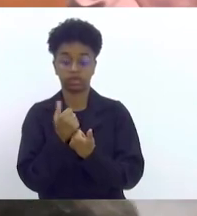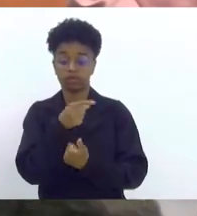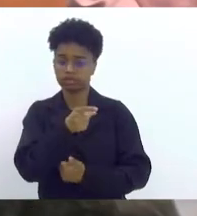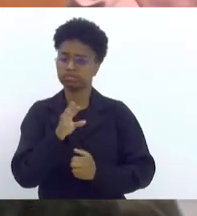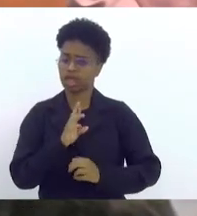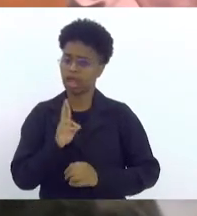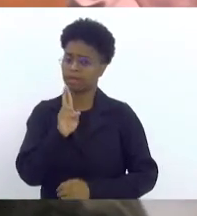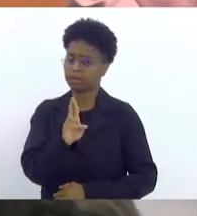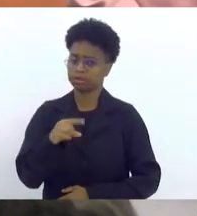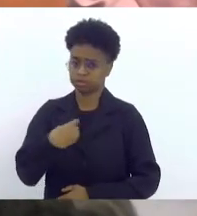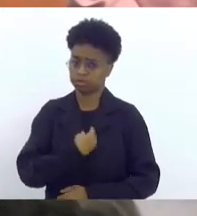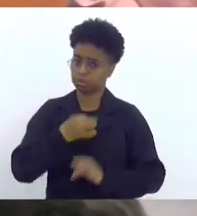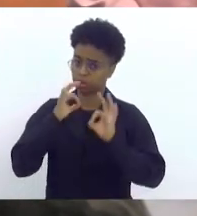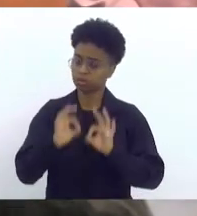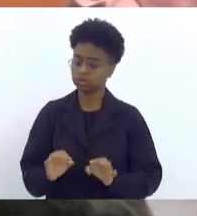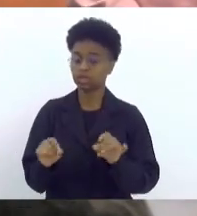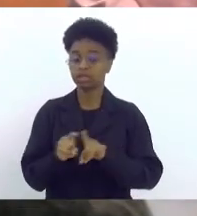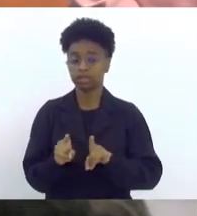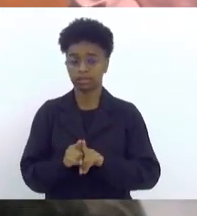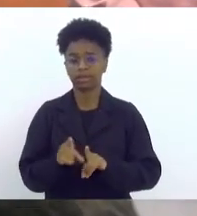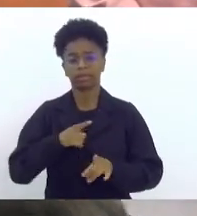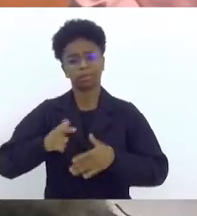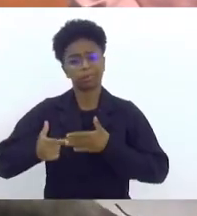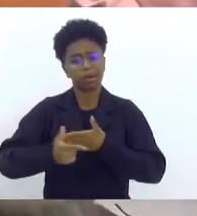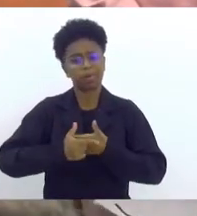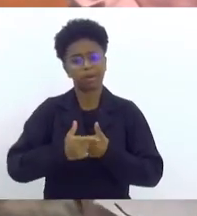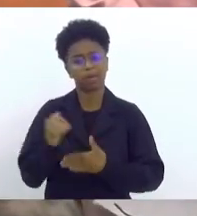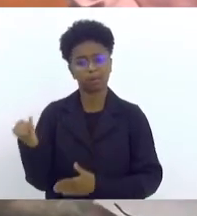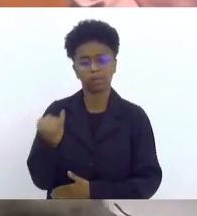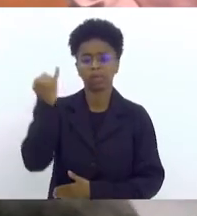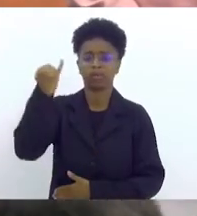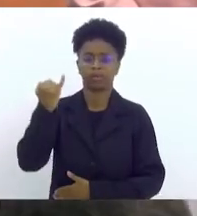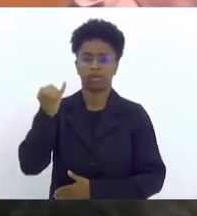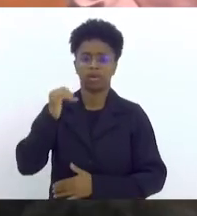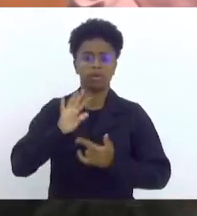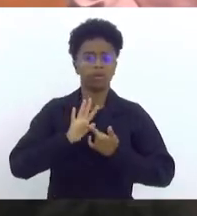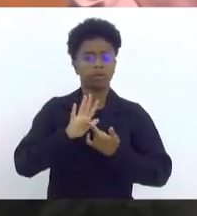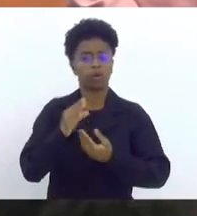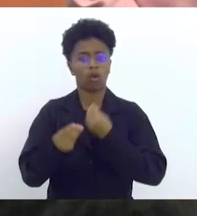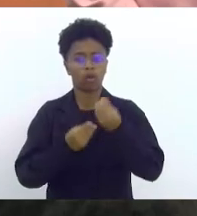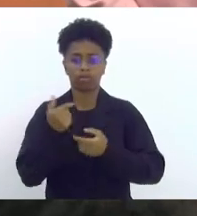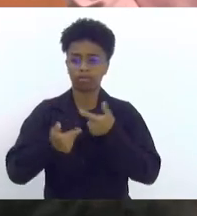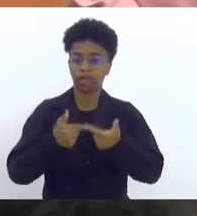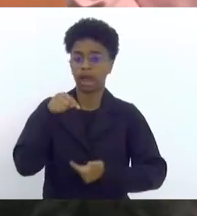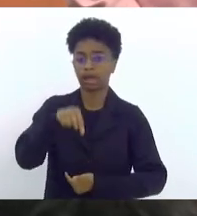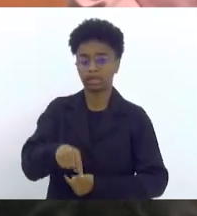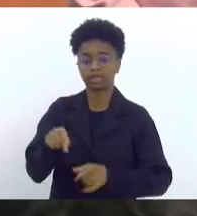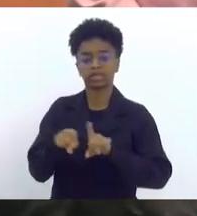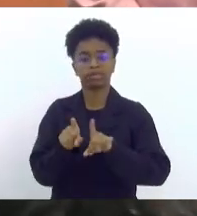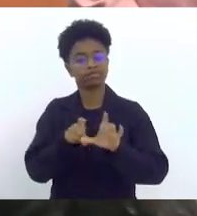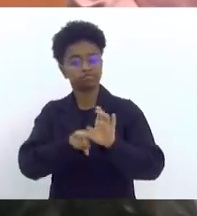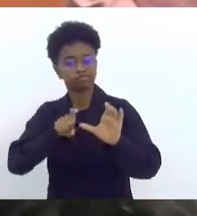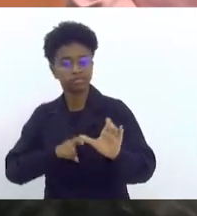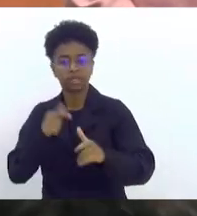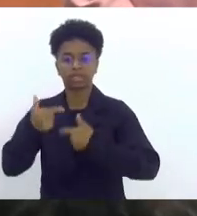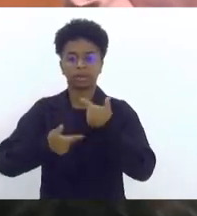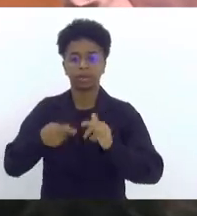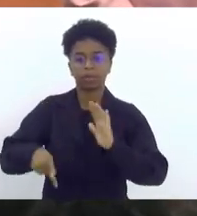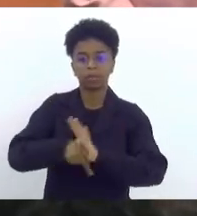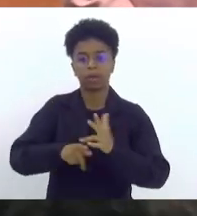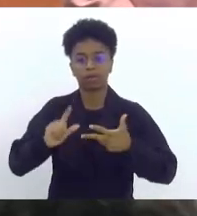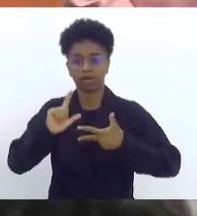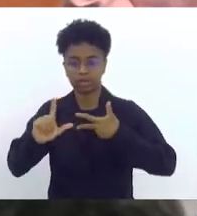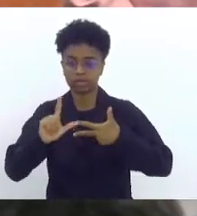representa e nesse fundamental papel de dar vigor aos trabalhos dessa casa, independência aos trabalhos do legislativo.